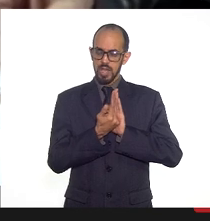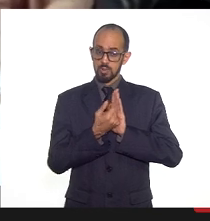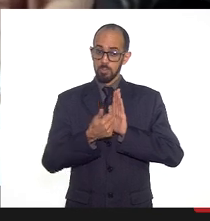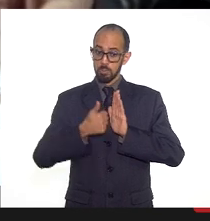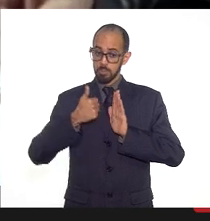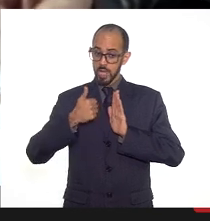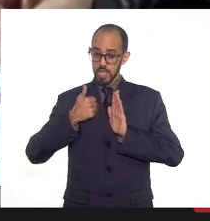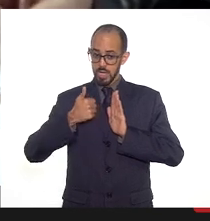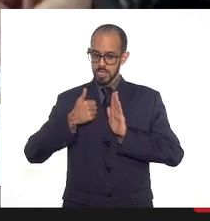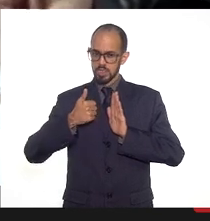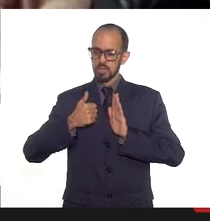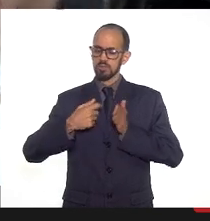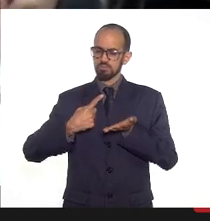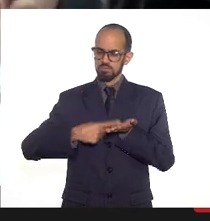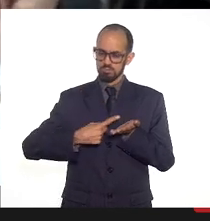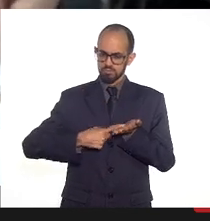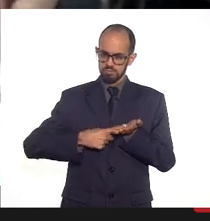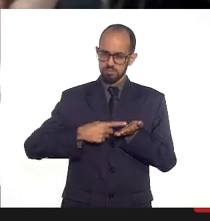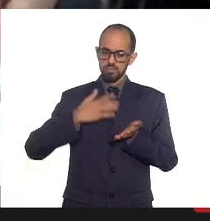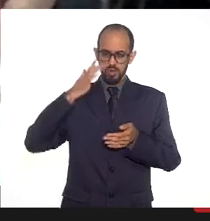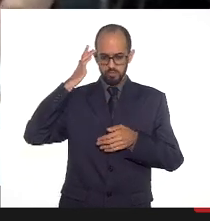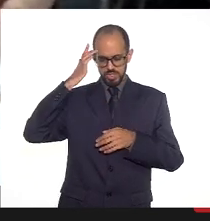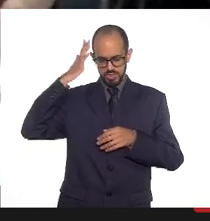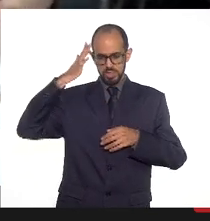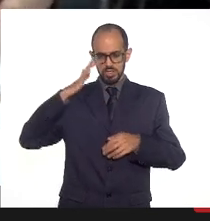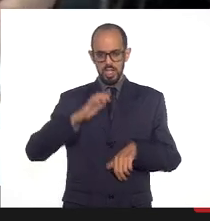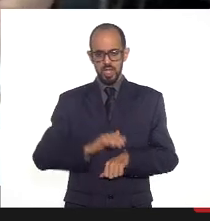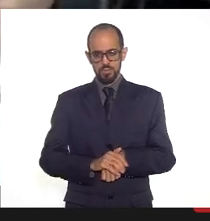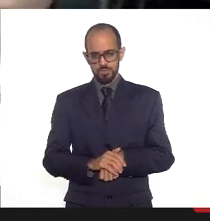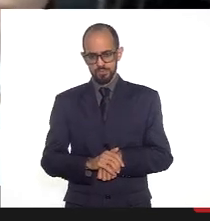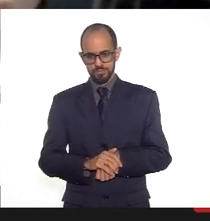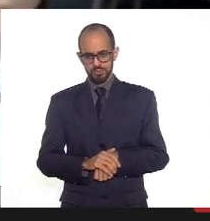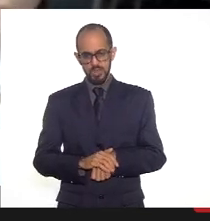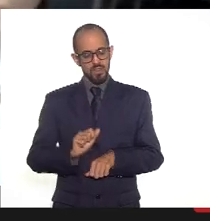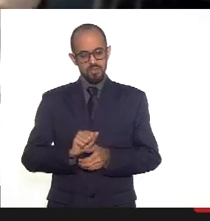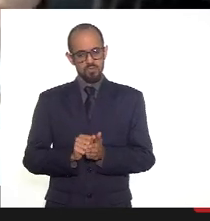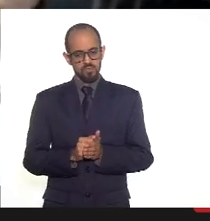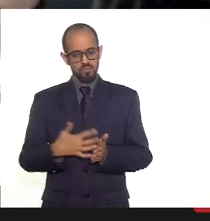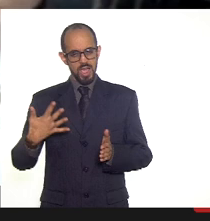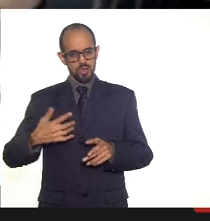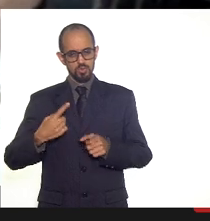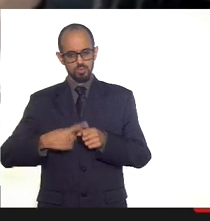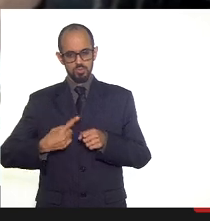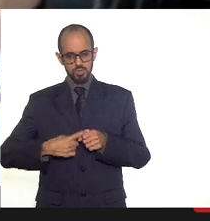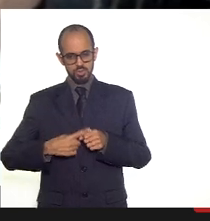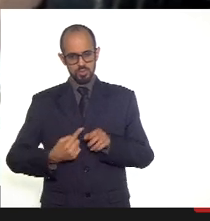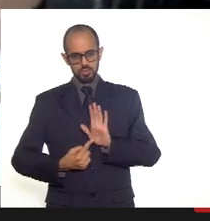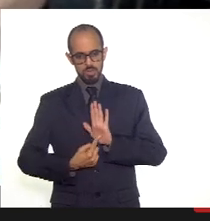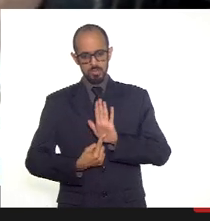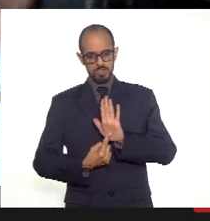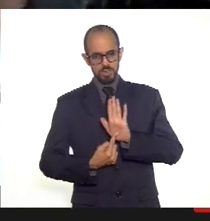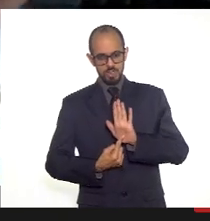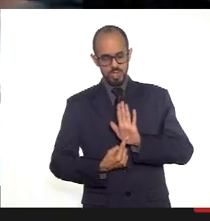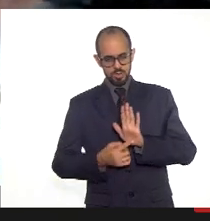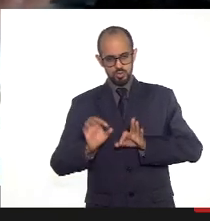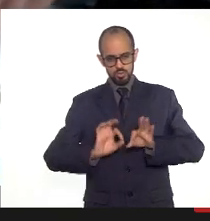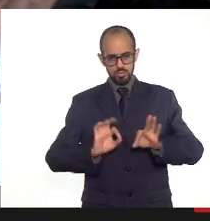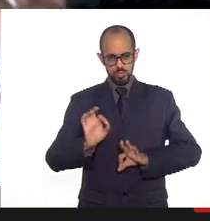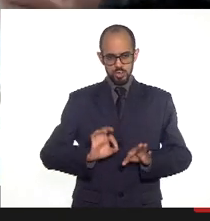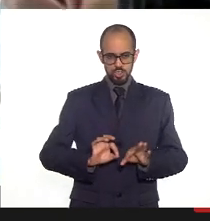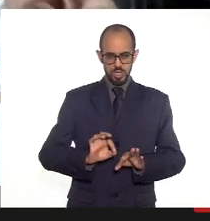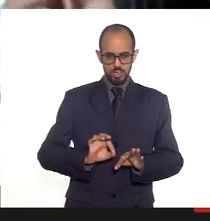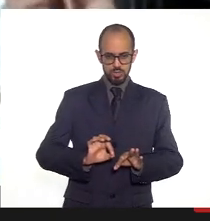Isso para facilitar, porque muitos dos itens que foram apresentados naquele projeto,